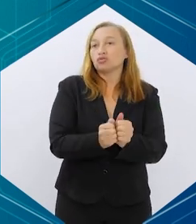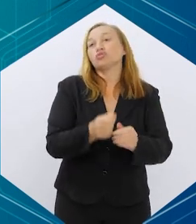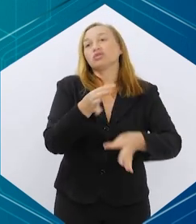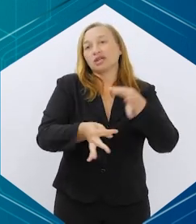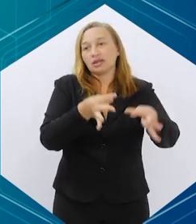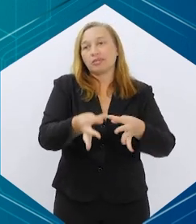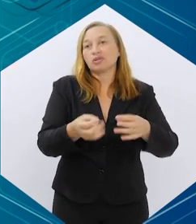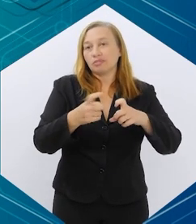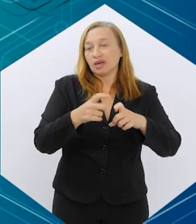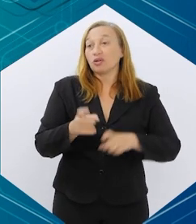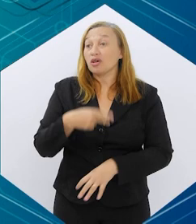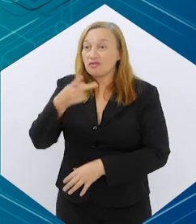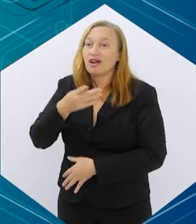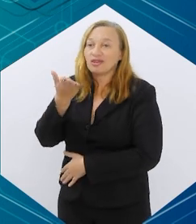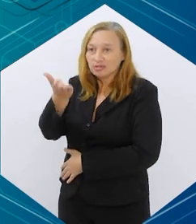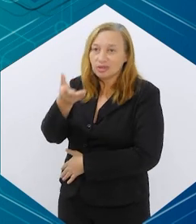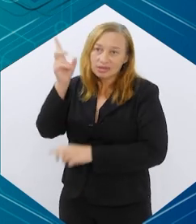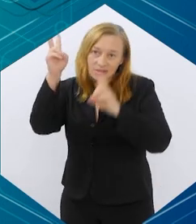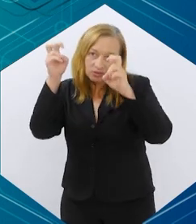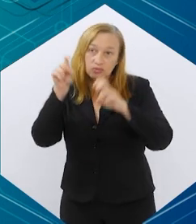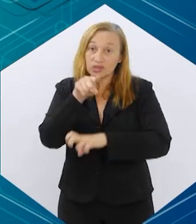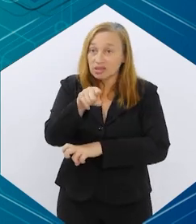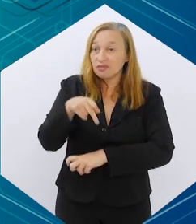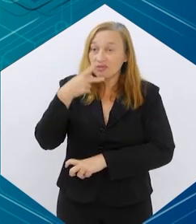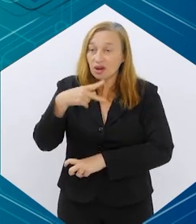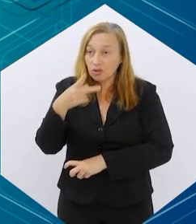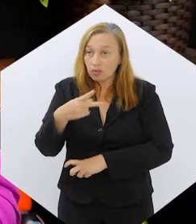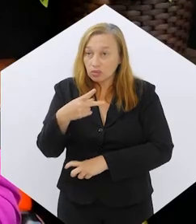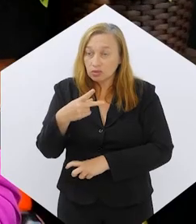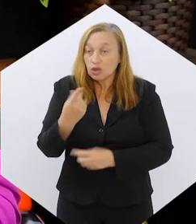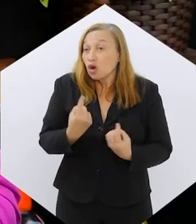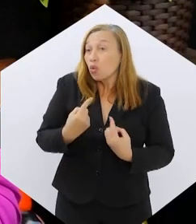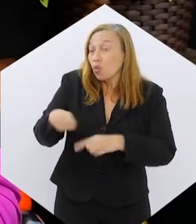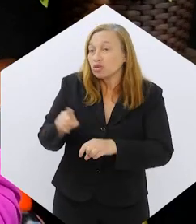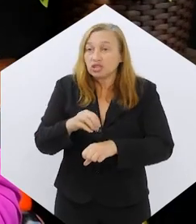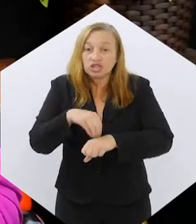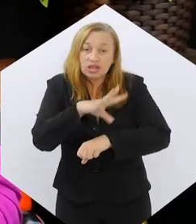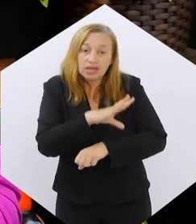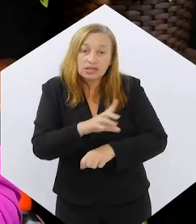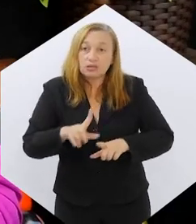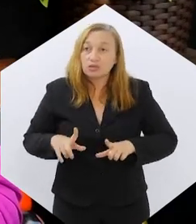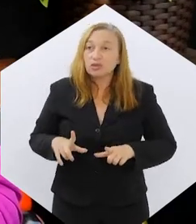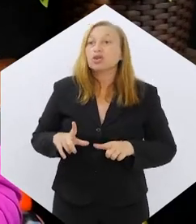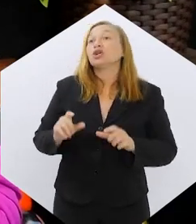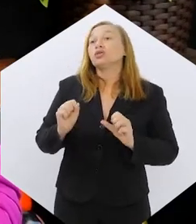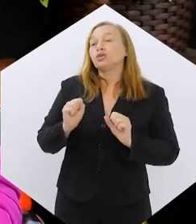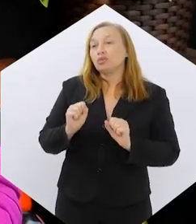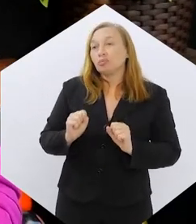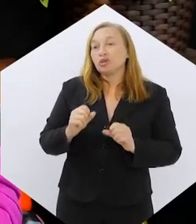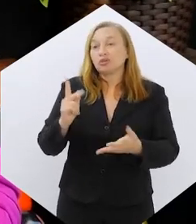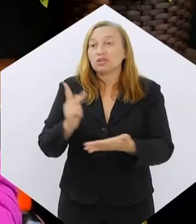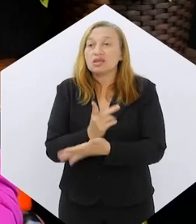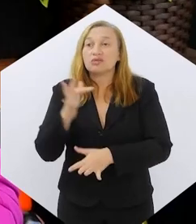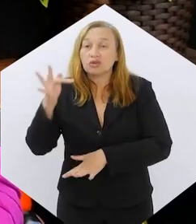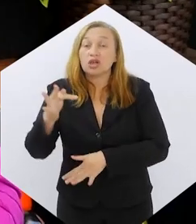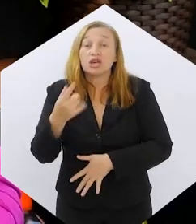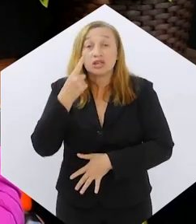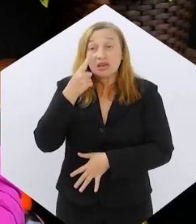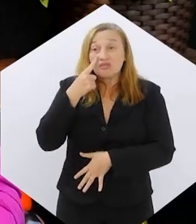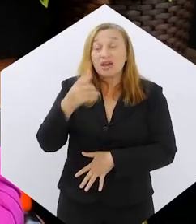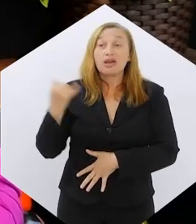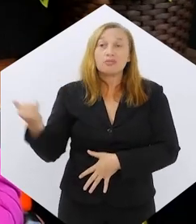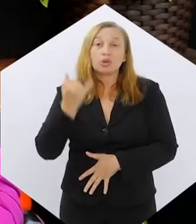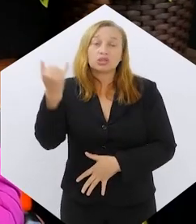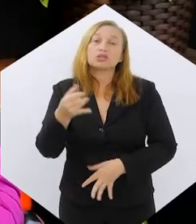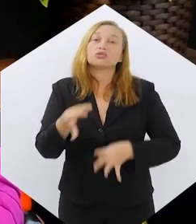com o tratamento. Eu ia falar exatamente isso, porque você falando dos efeitos e das contraindicações, a gente percebe mais uma vez a importância